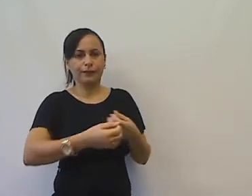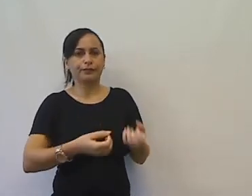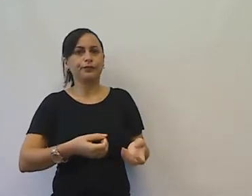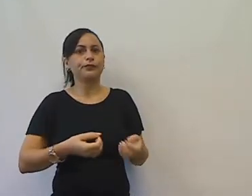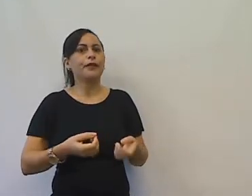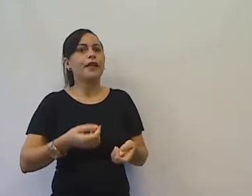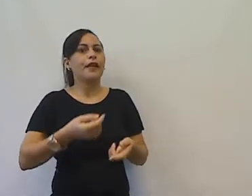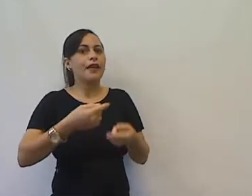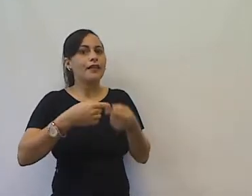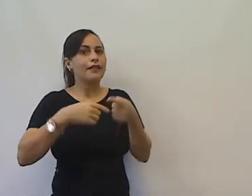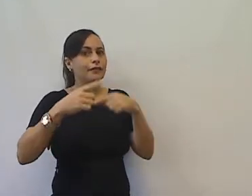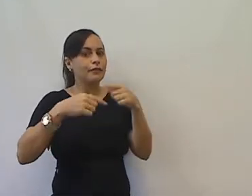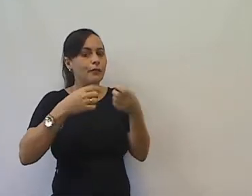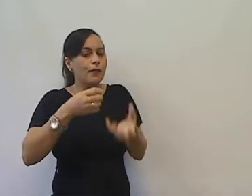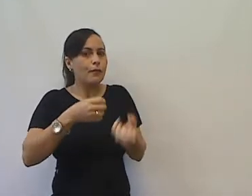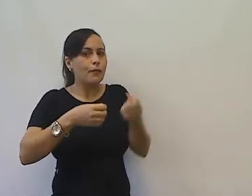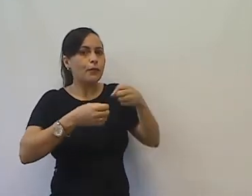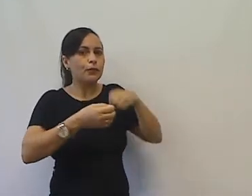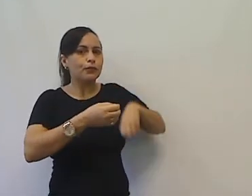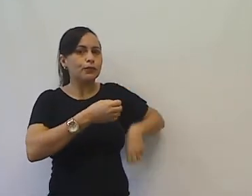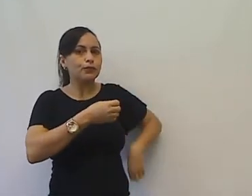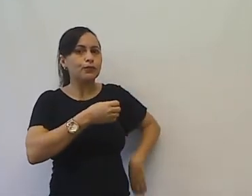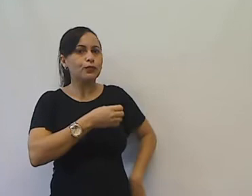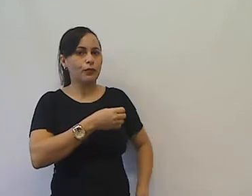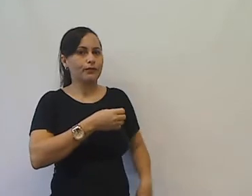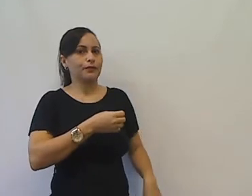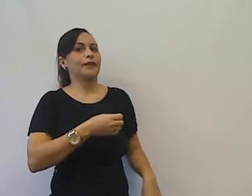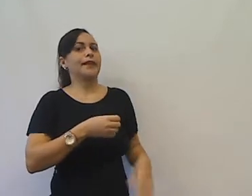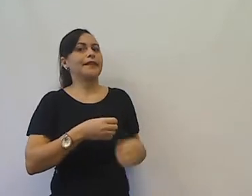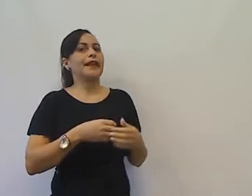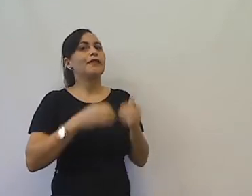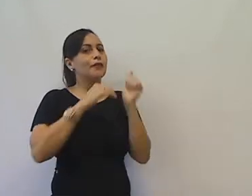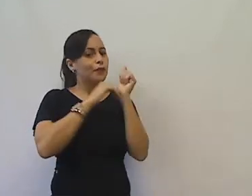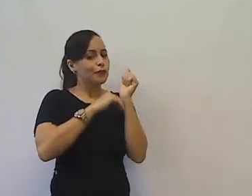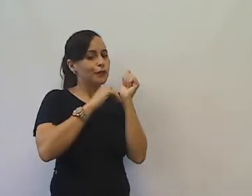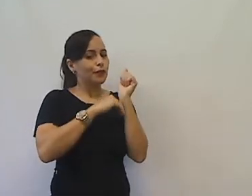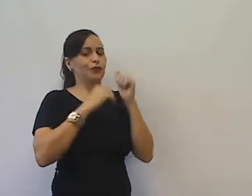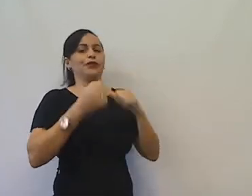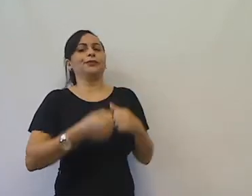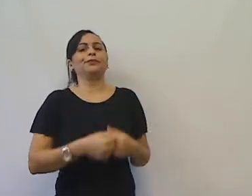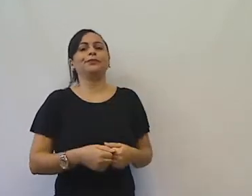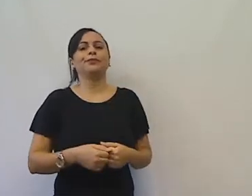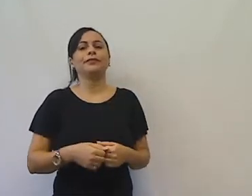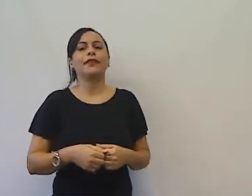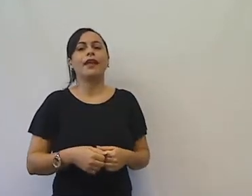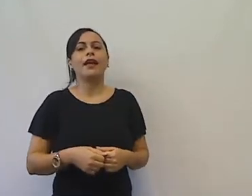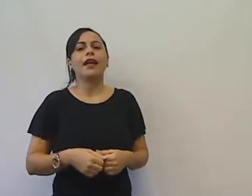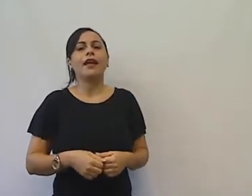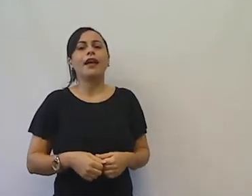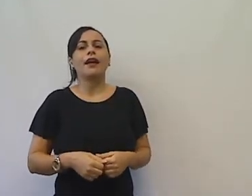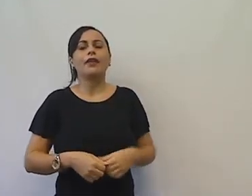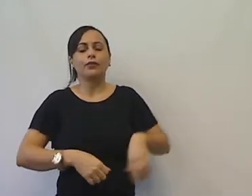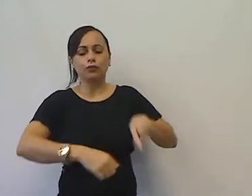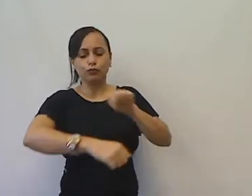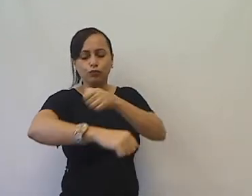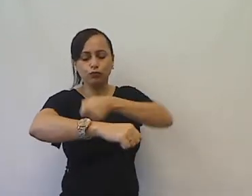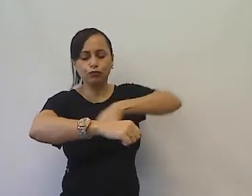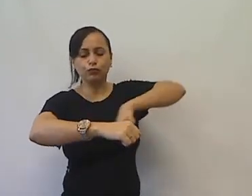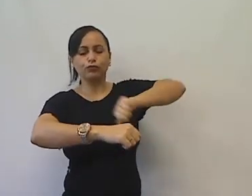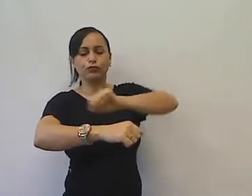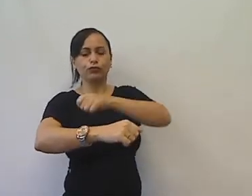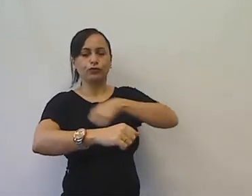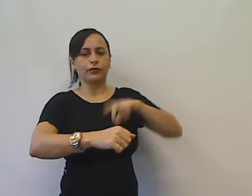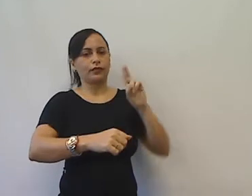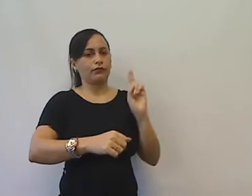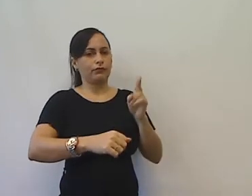sopa e o restante ele colocava dentro de uma sacola que estava bem escondida com ele. E ele continuou